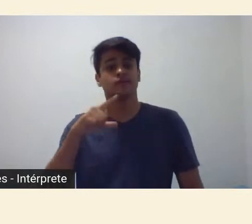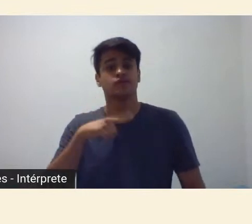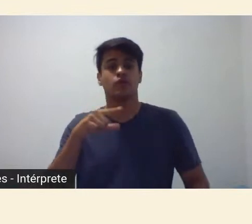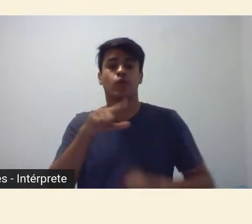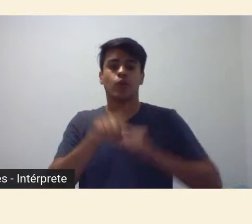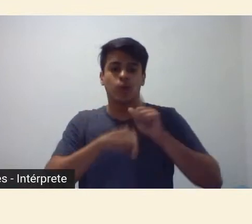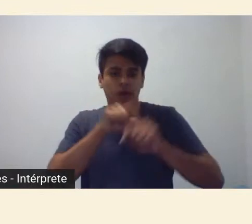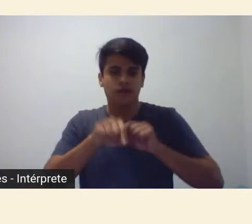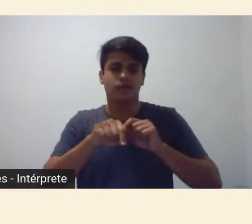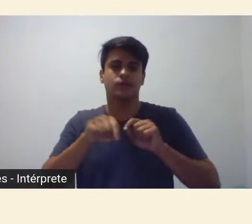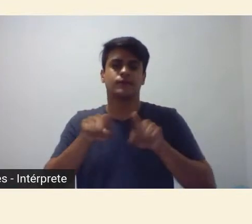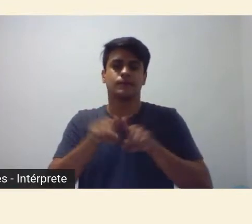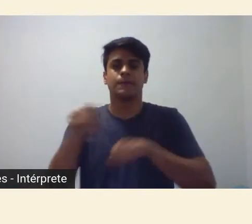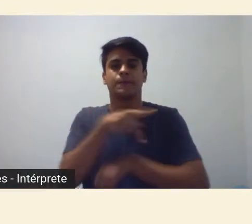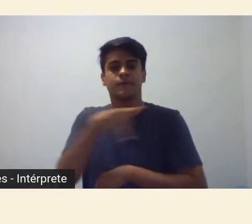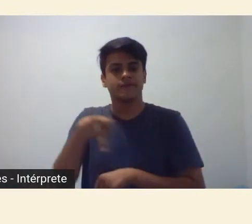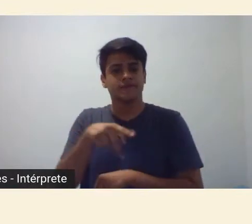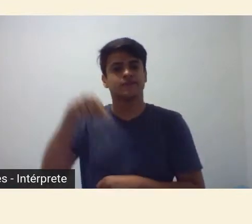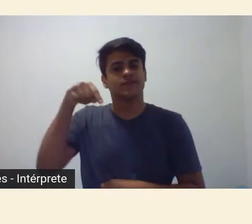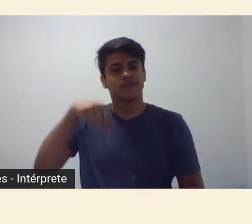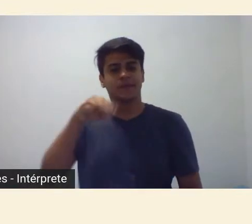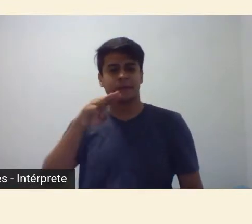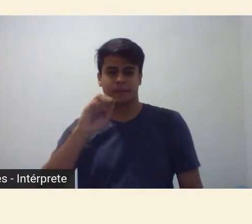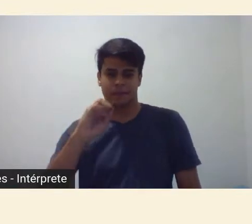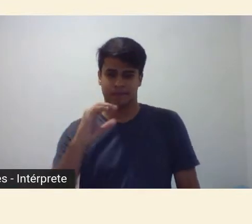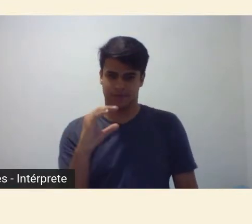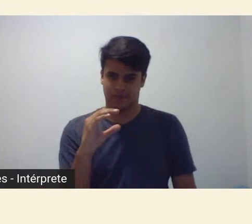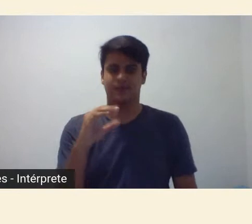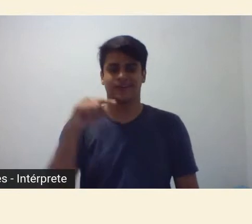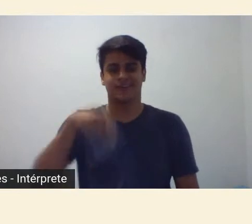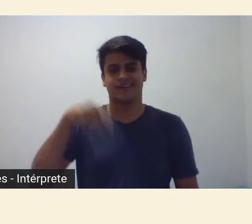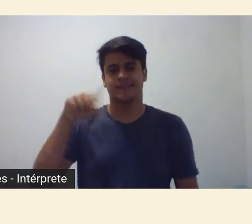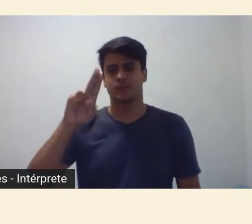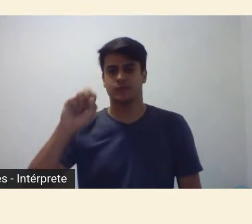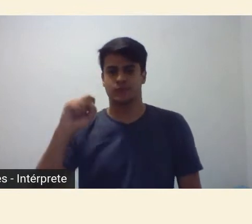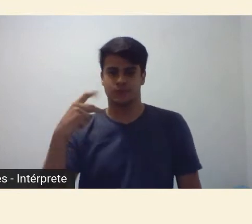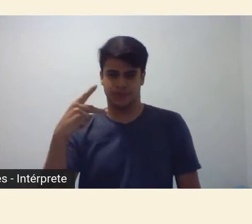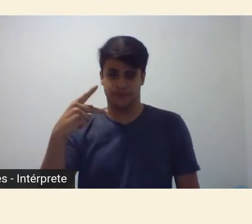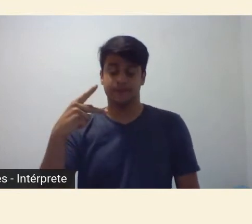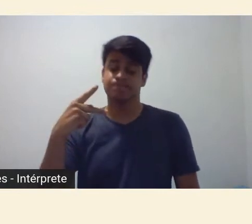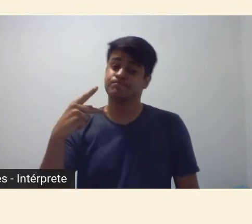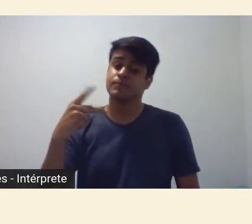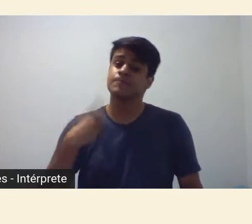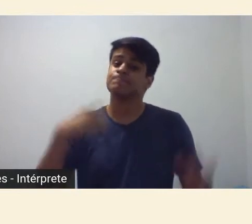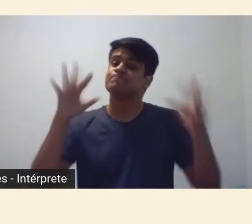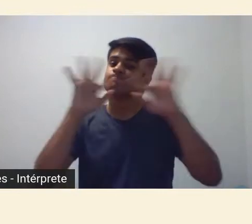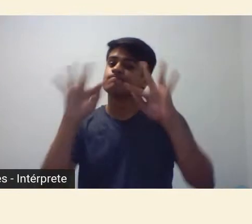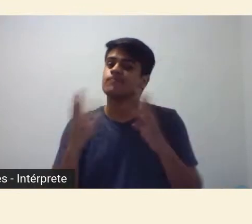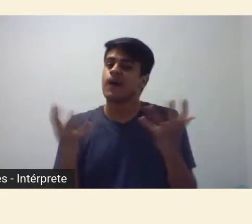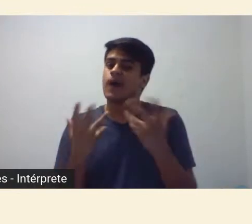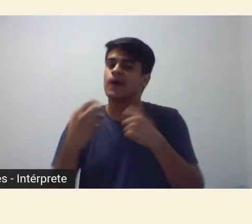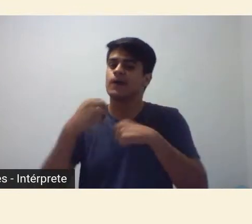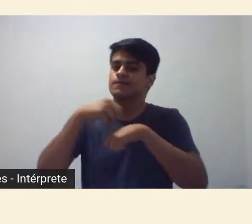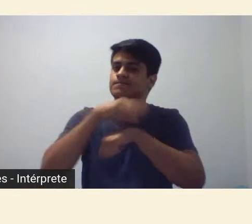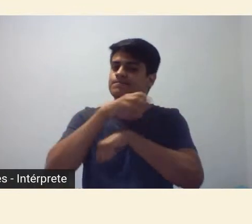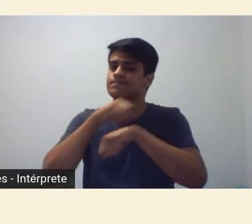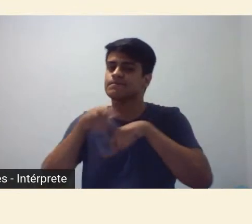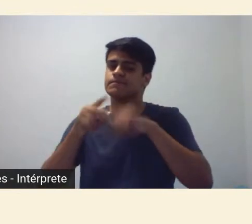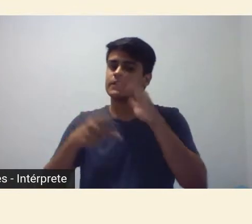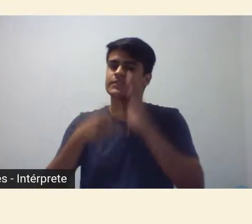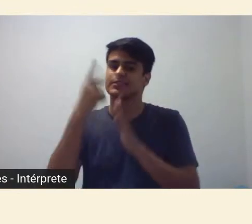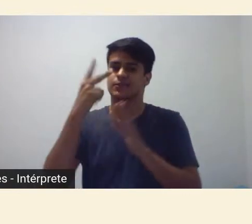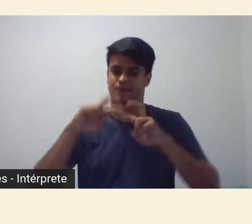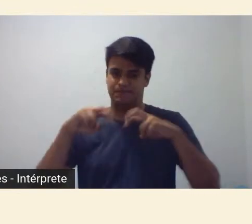Contemporânea da Universidade de São Paulo e eu tenho a grande satisfação de mediar a segunda mesa de hoje do